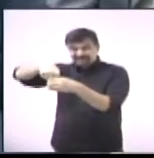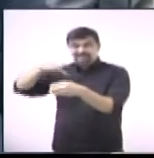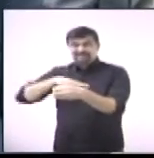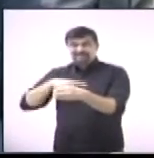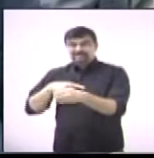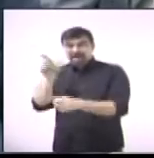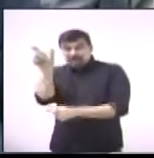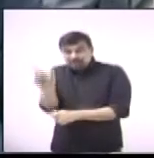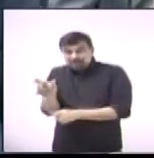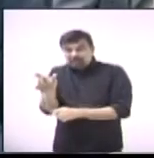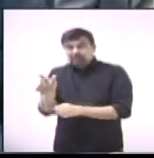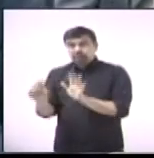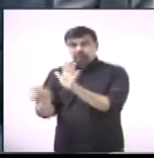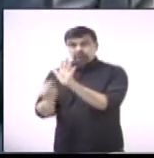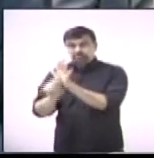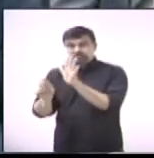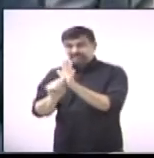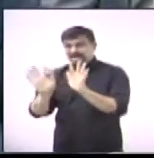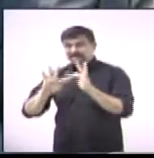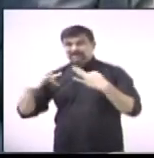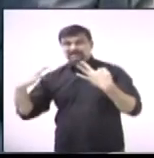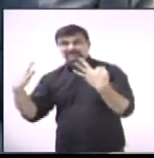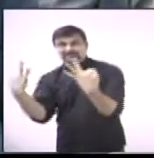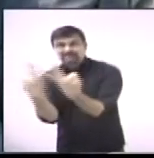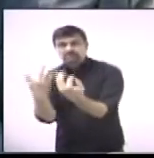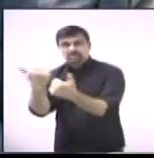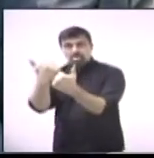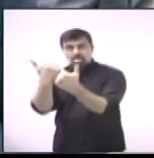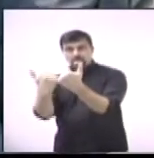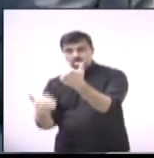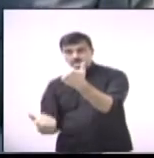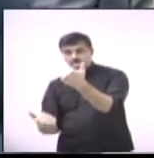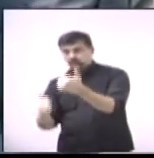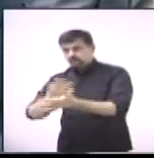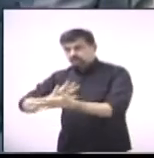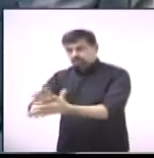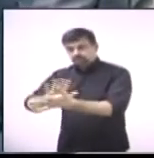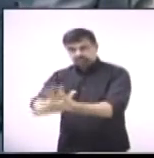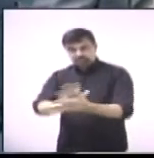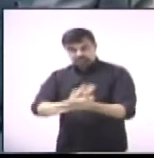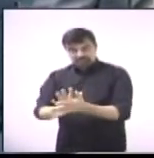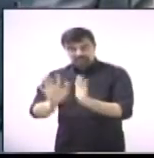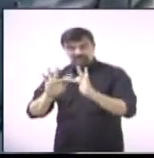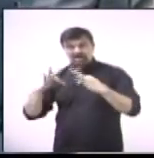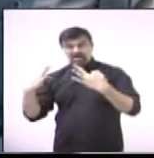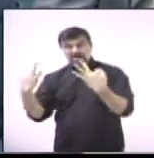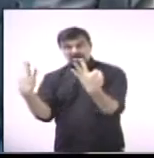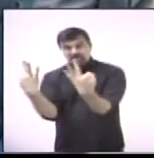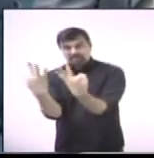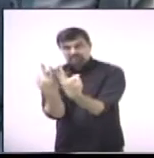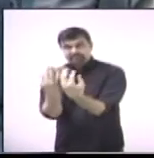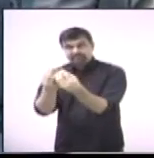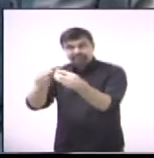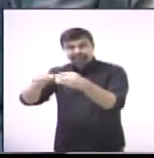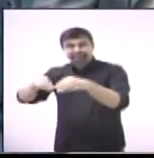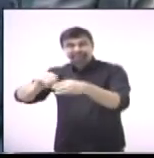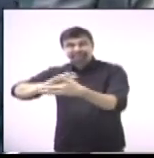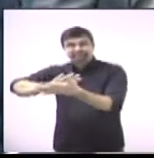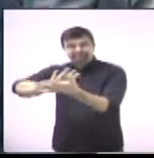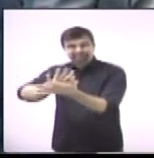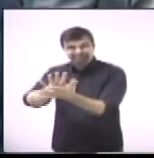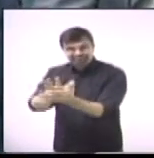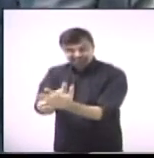tanto ele se destrói enquanto ele destrói a família também. Um lar é destruído, geralmente, junto